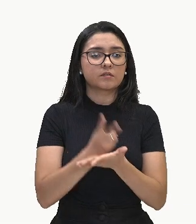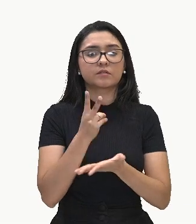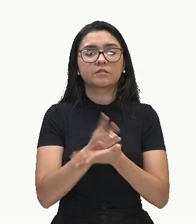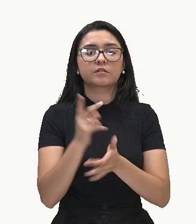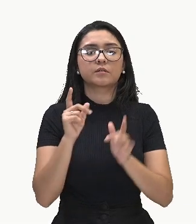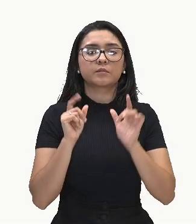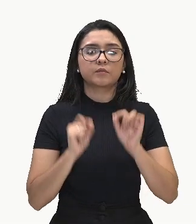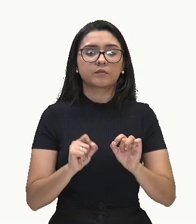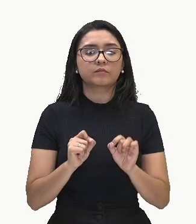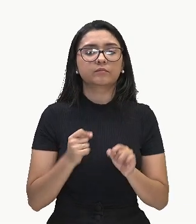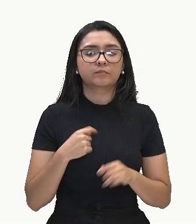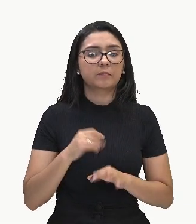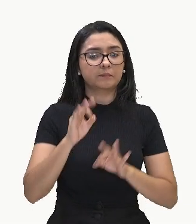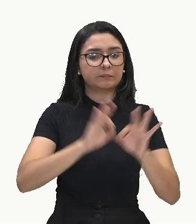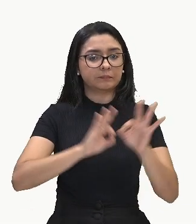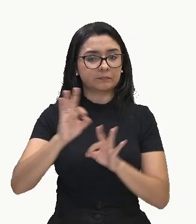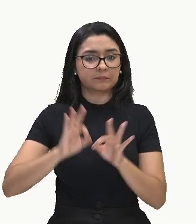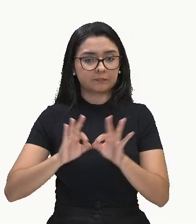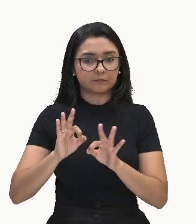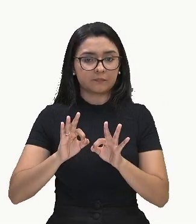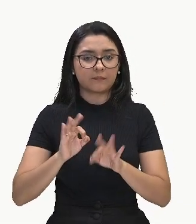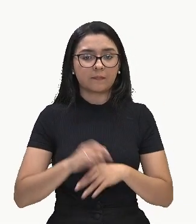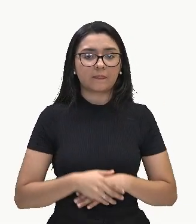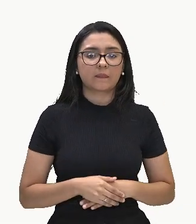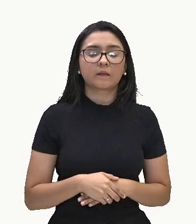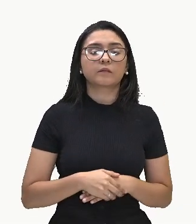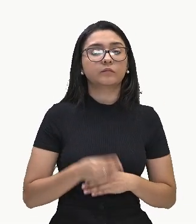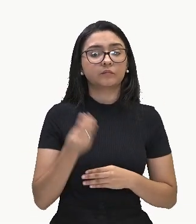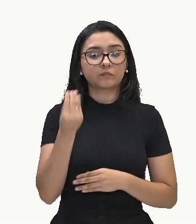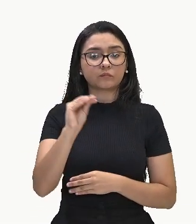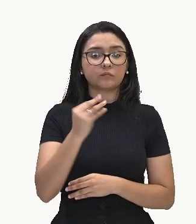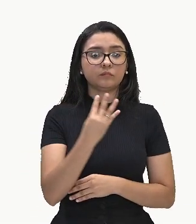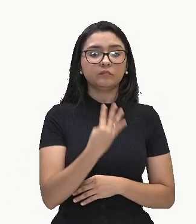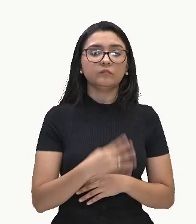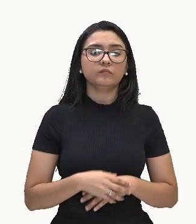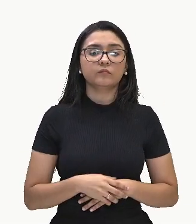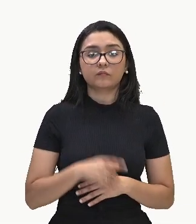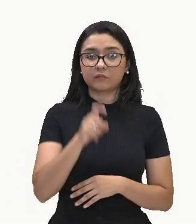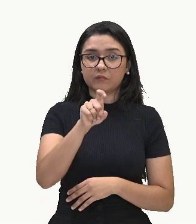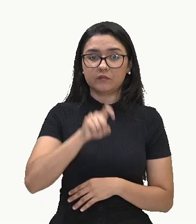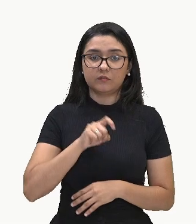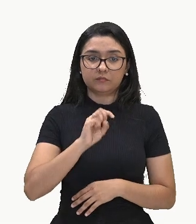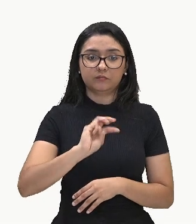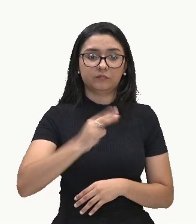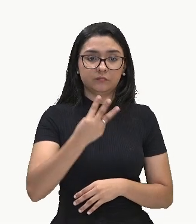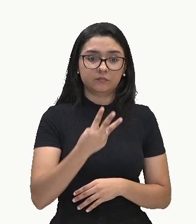um embaixo ali do outro. Aqui é X³, vai ficar embaixo do X³.